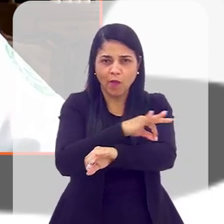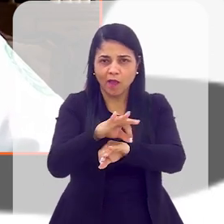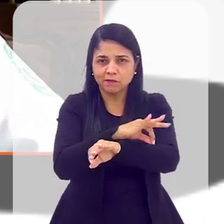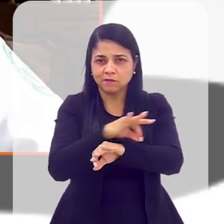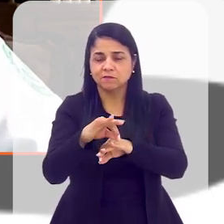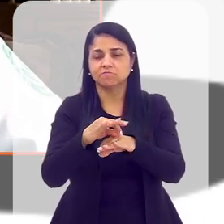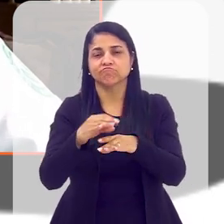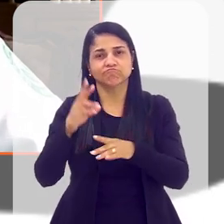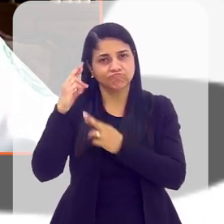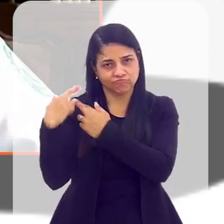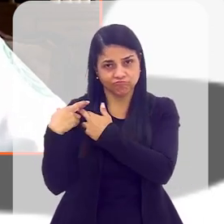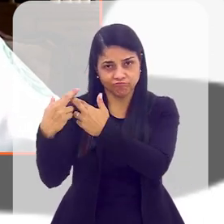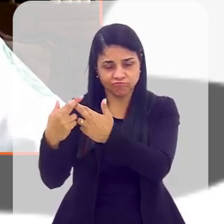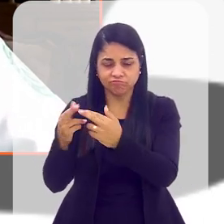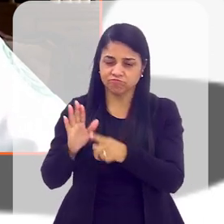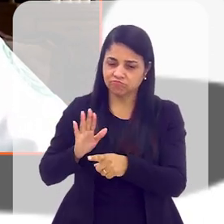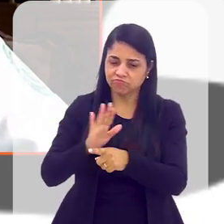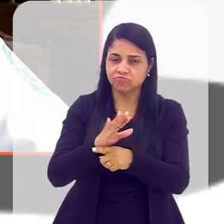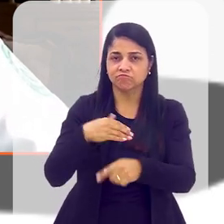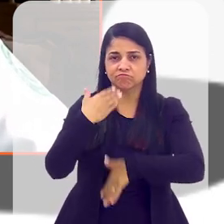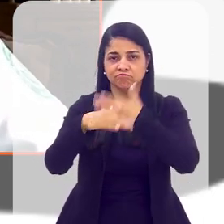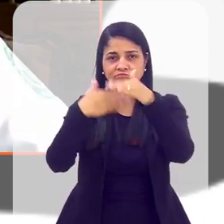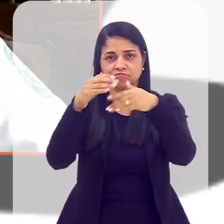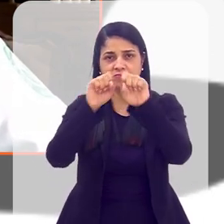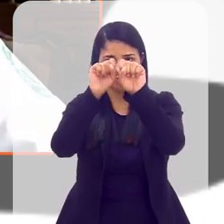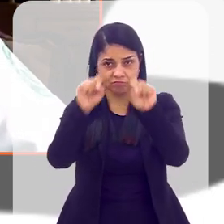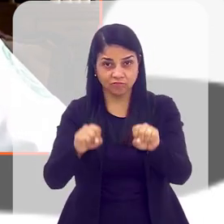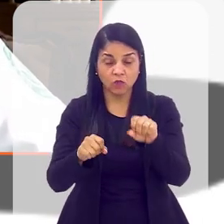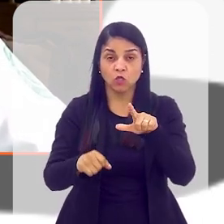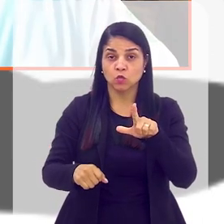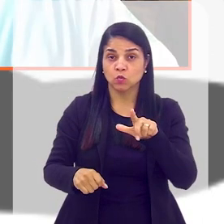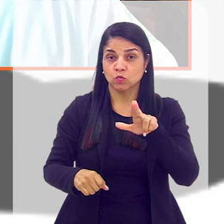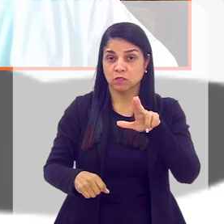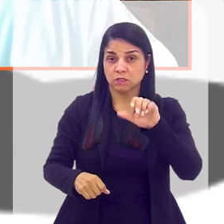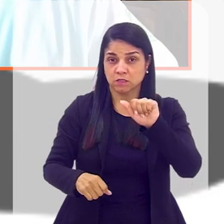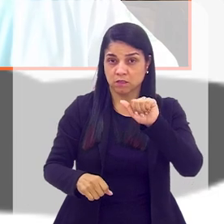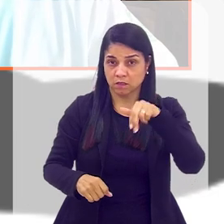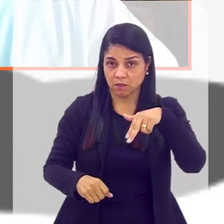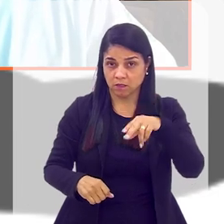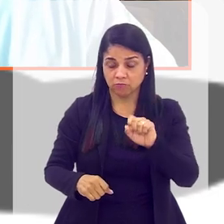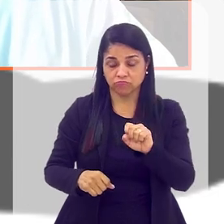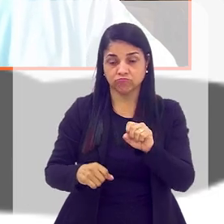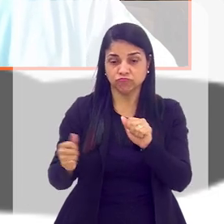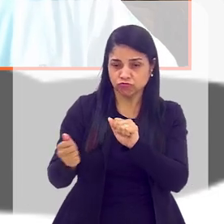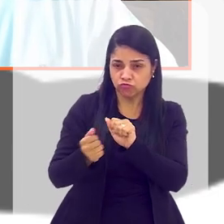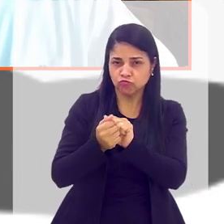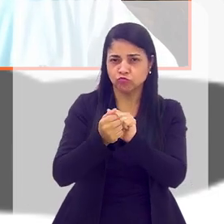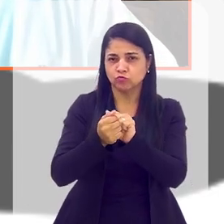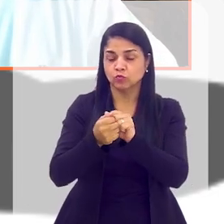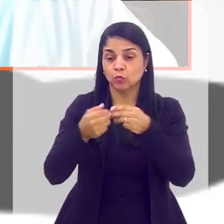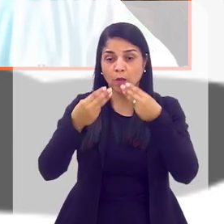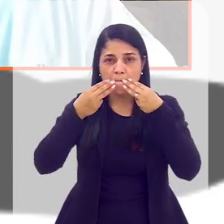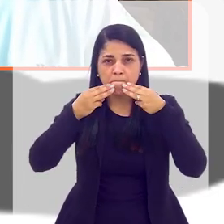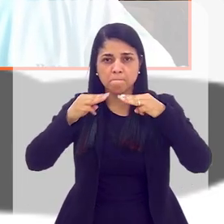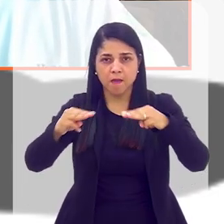e ajudar a desenvolver o sistema. O Luciano sempre junto, o Luciano sempre foi um homem mais de marketing, e realmente